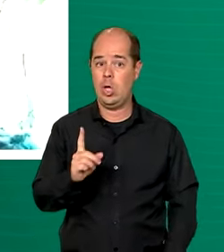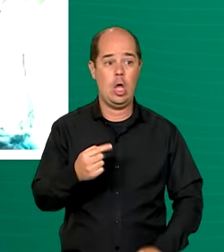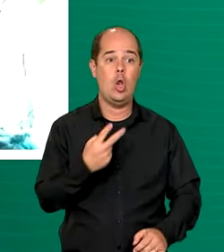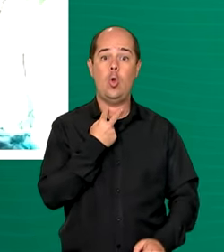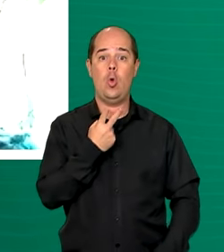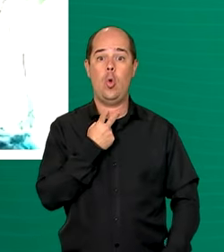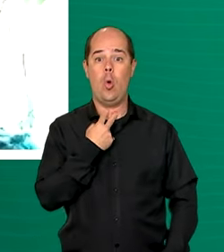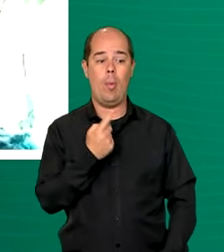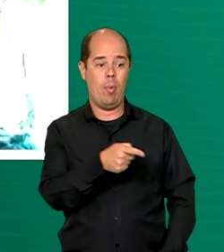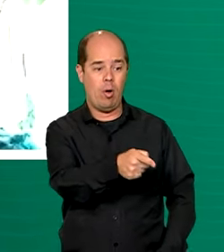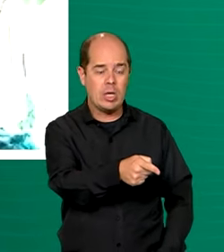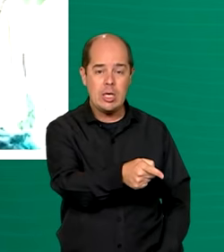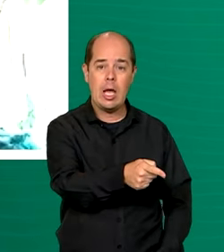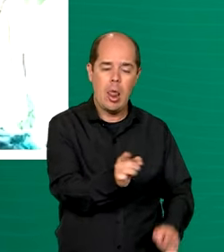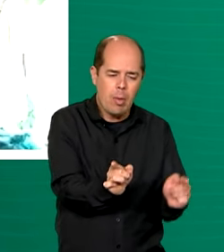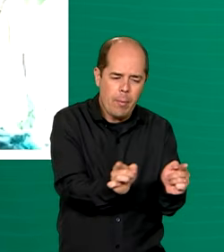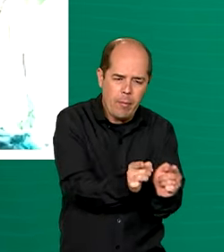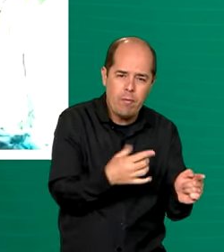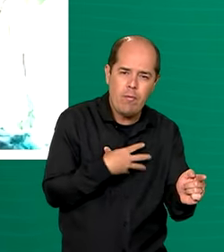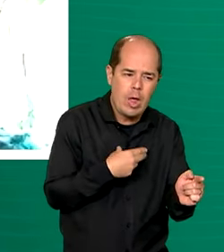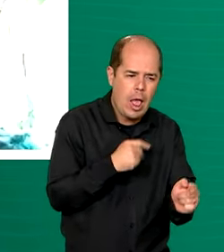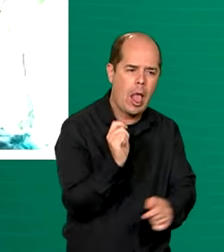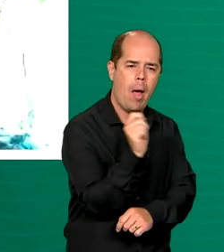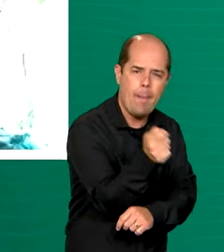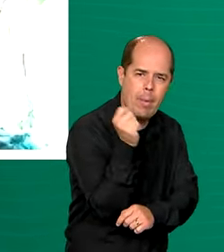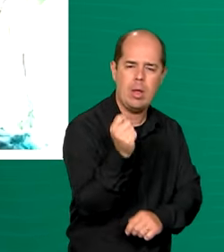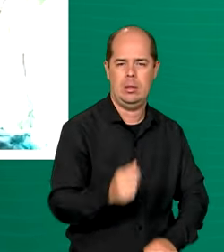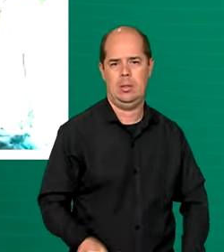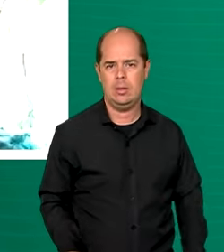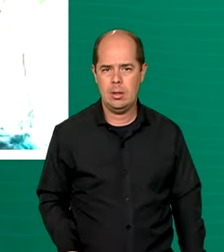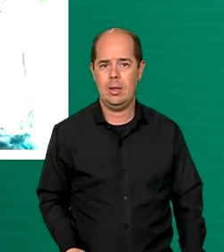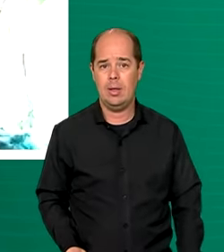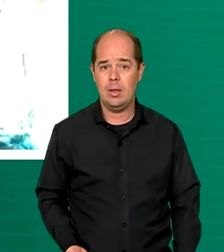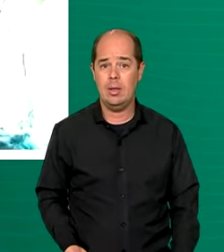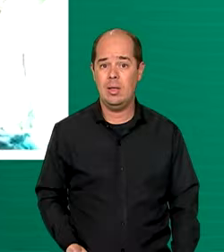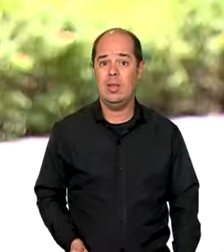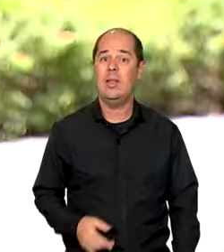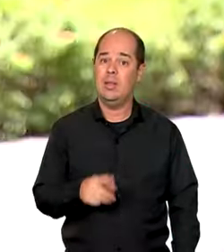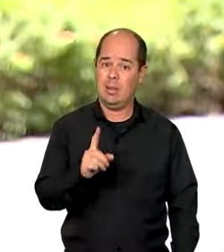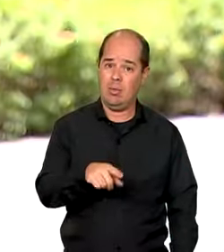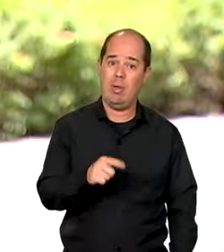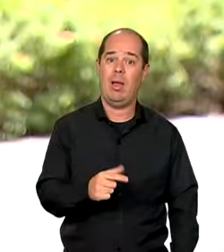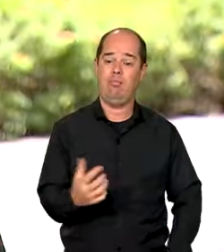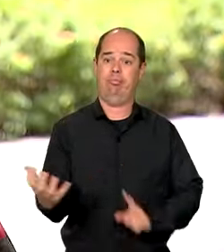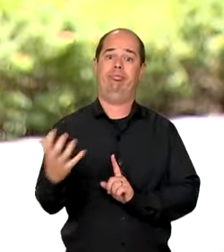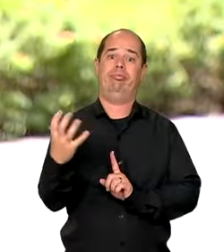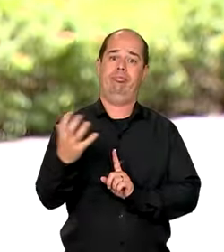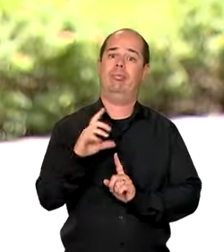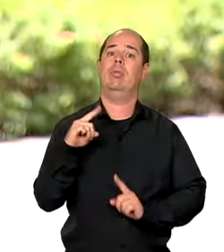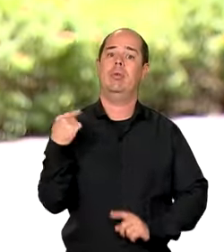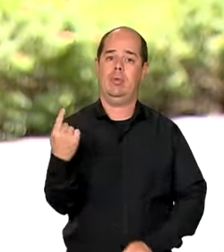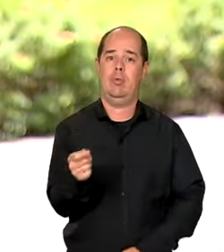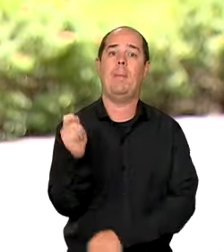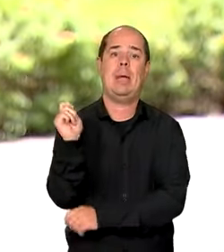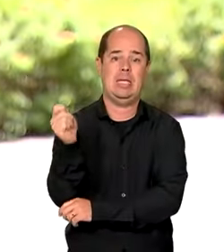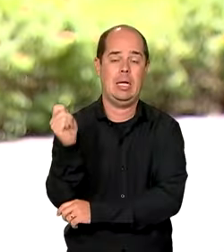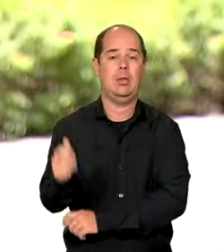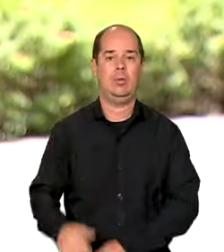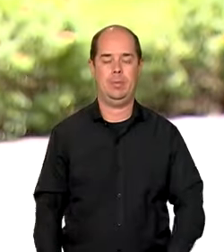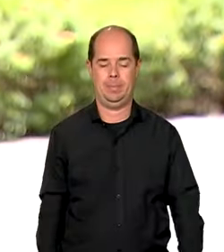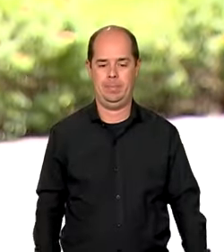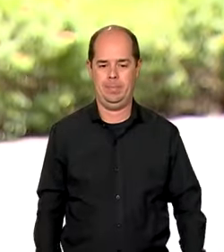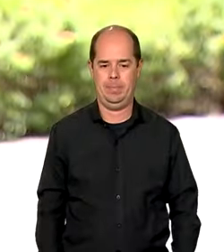espécies que estão no defesa. Então, tudo isso também abrangiu muito os pescadores. Mesmo que o pescador receba